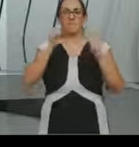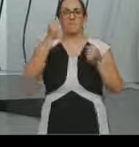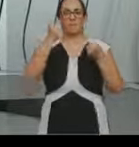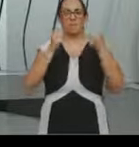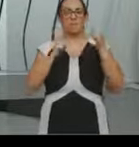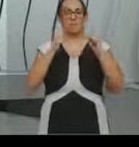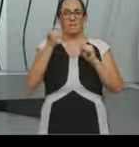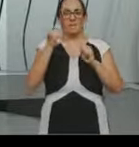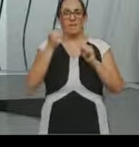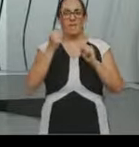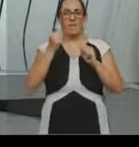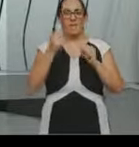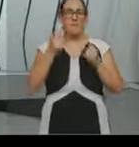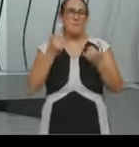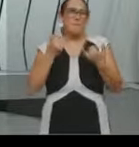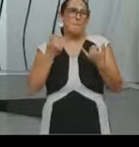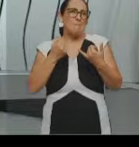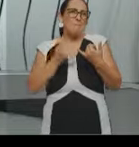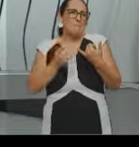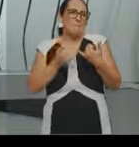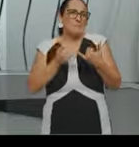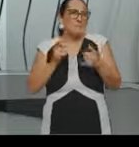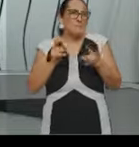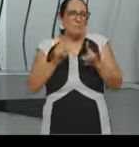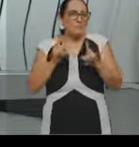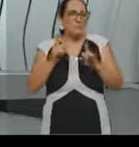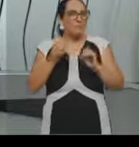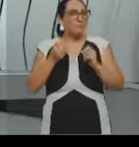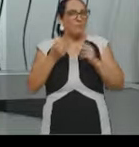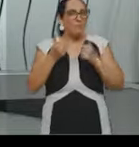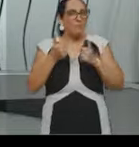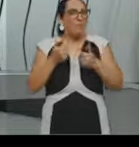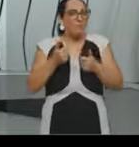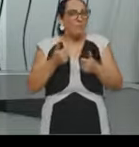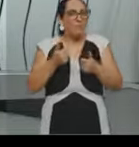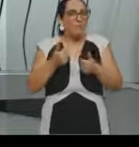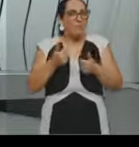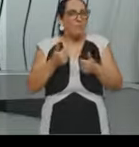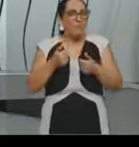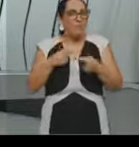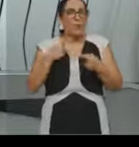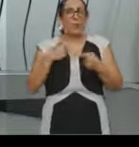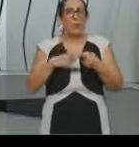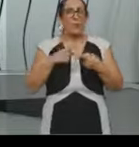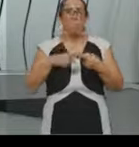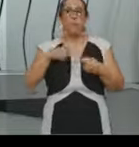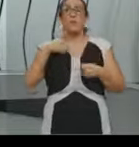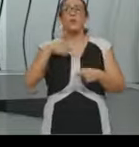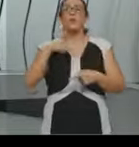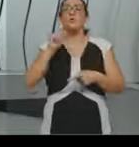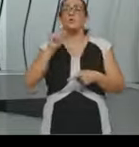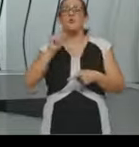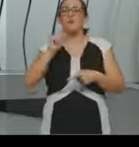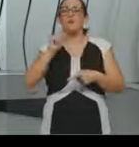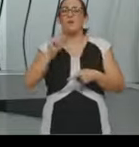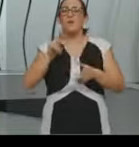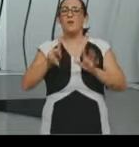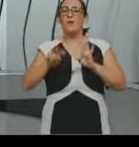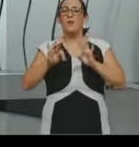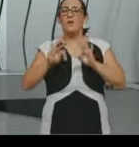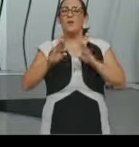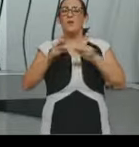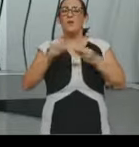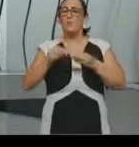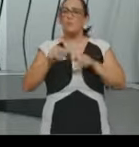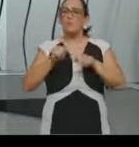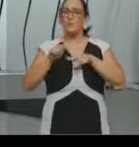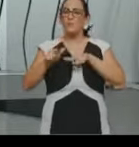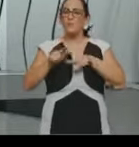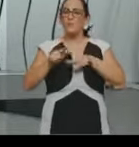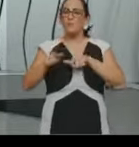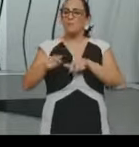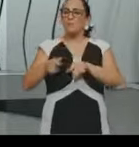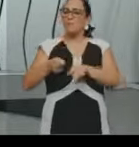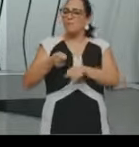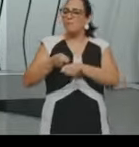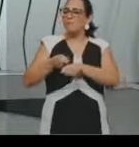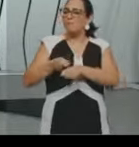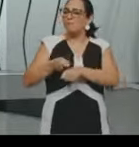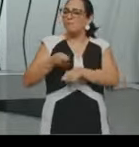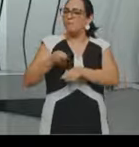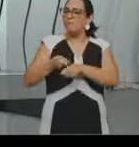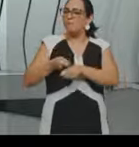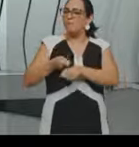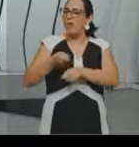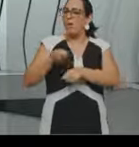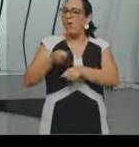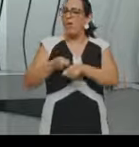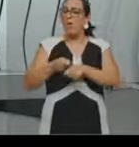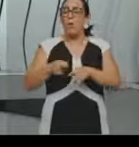eram condições favoráveis, né? Então, a gente tem aí a exploração da mão de obra, a exploração do trabalhador, mas a gente não tem a